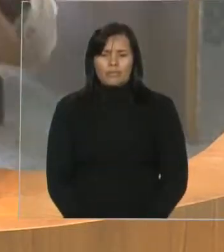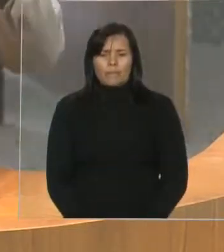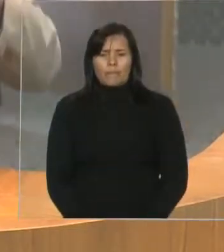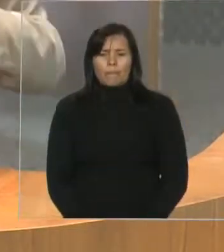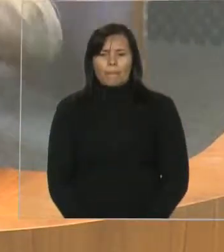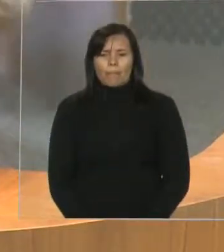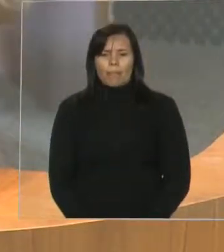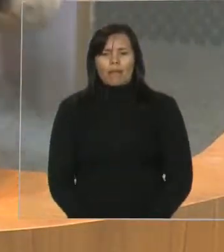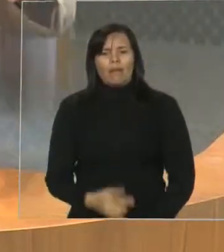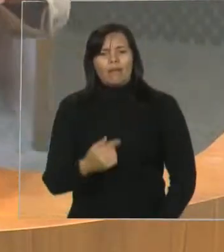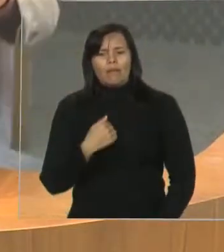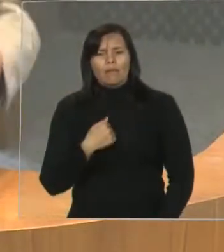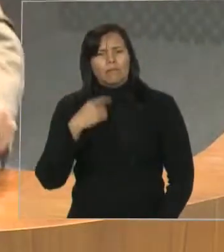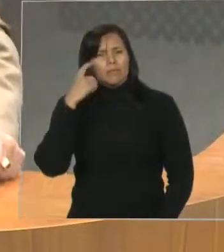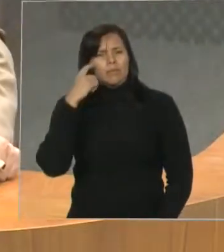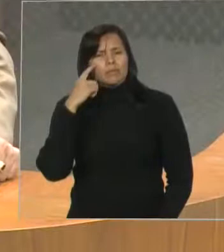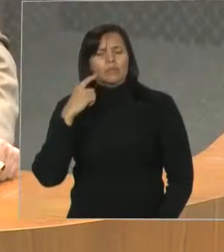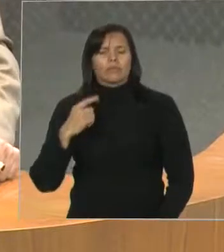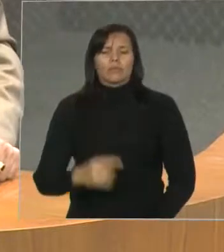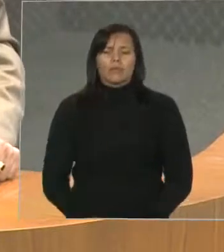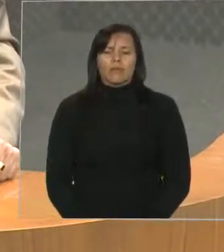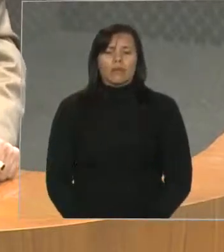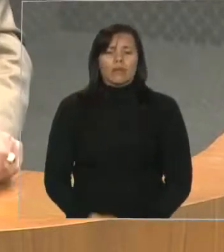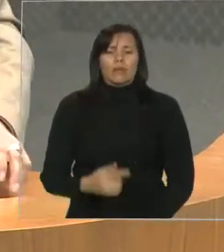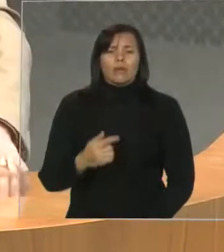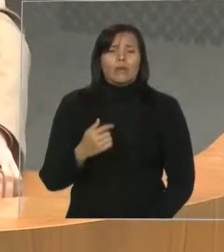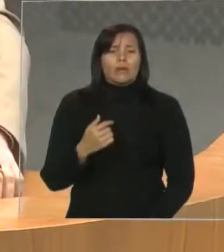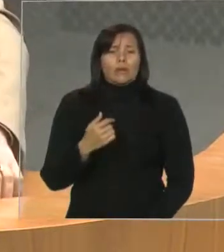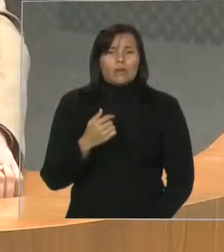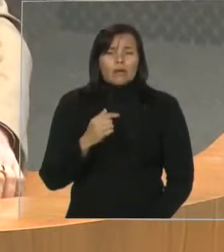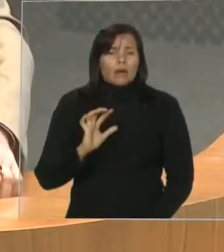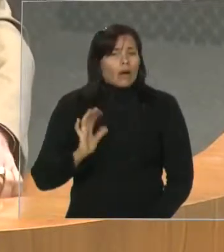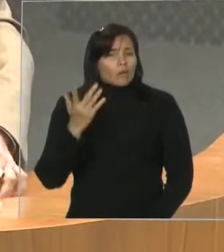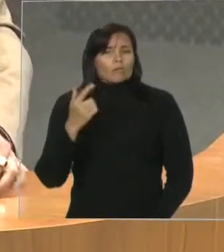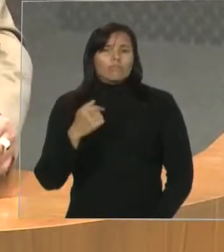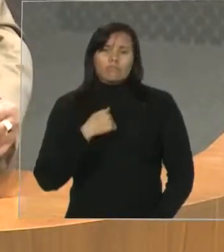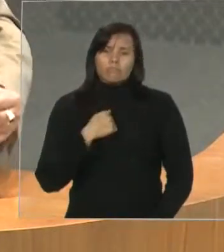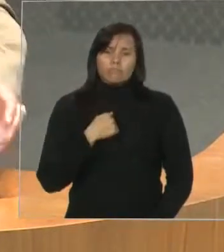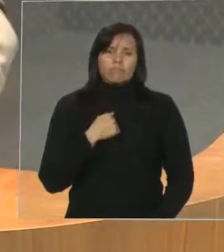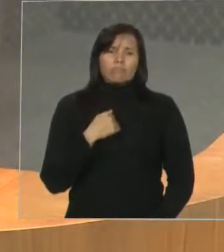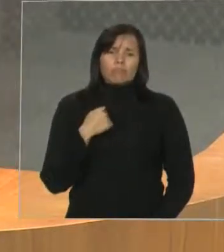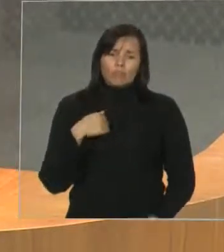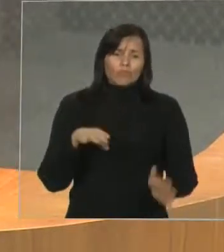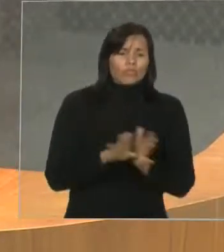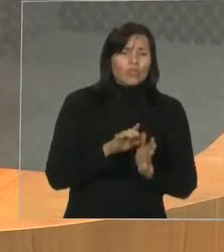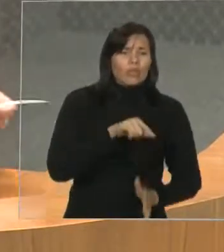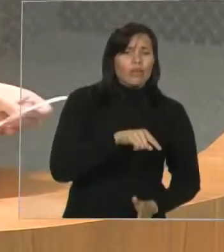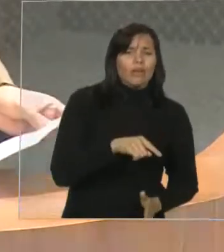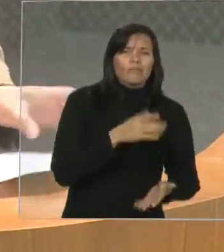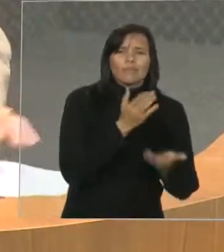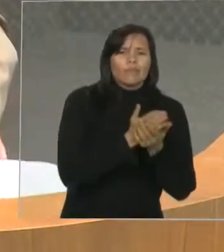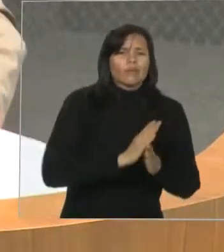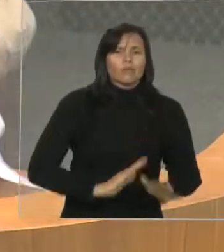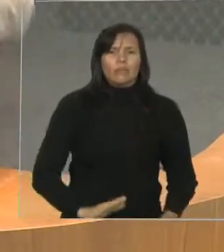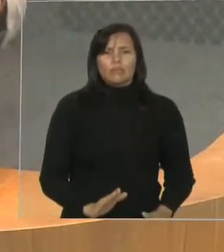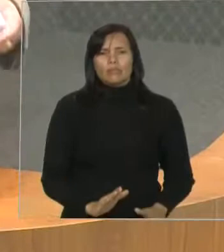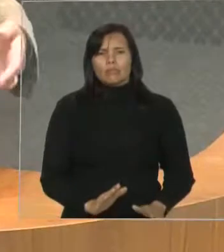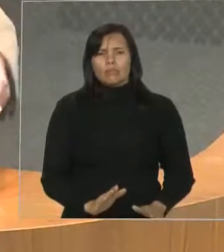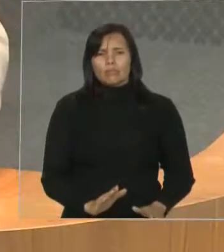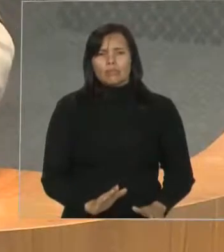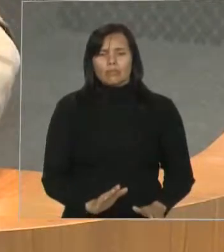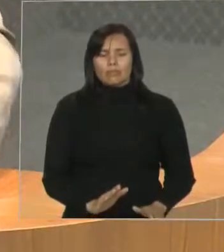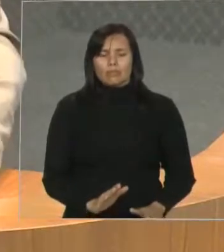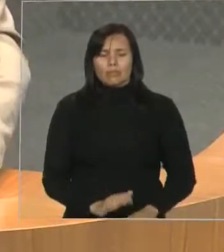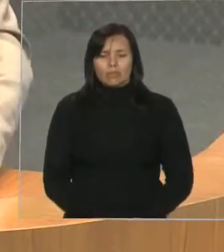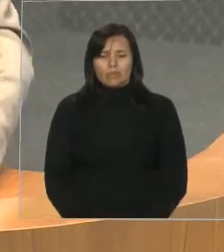Como aconteceu comigo, acontece com todas as centenas de milhares de maranhenses que trafegam, que utilizam o FerriBot. Então, nós precisamos melhorar vendas de